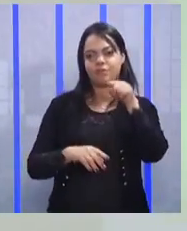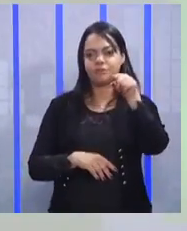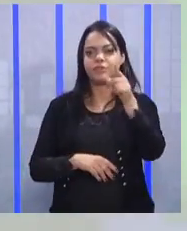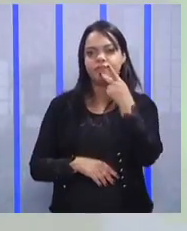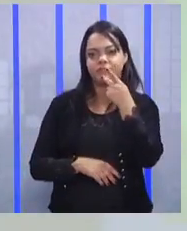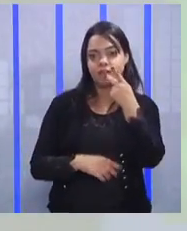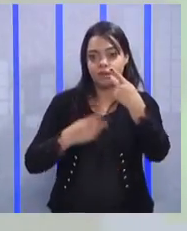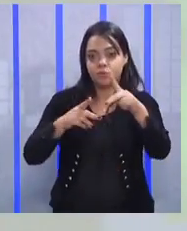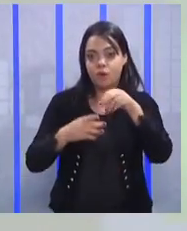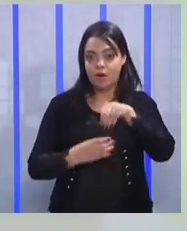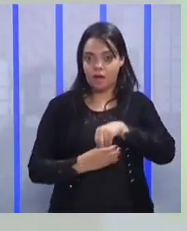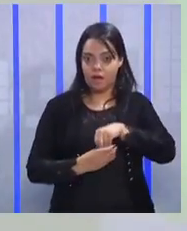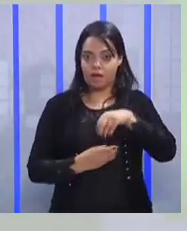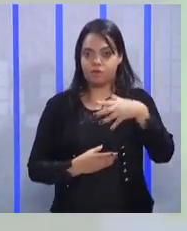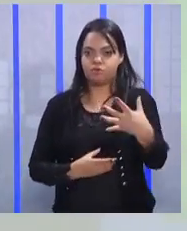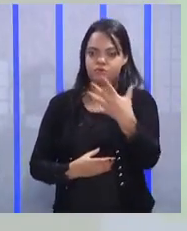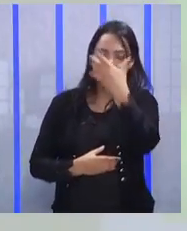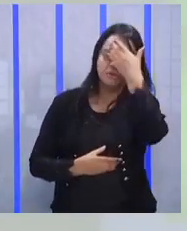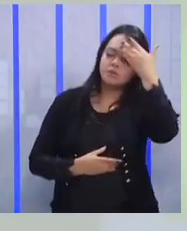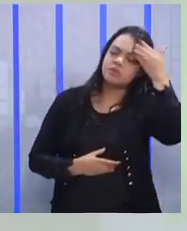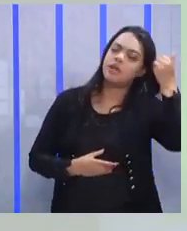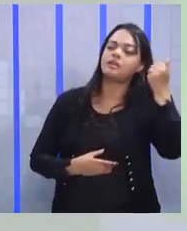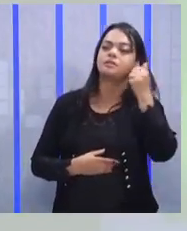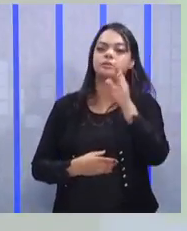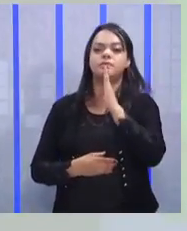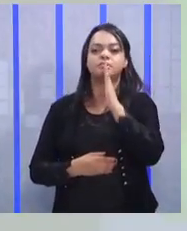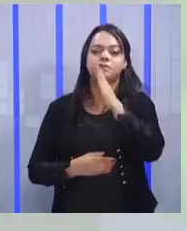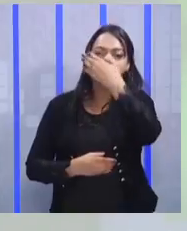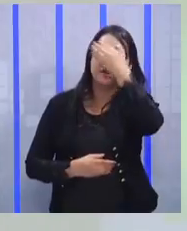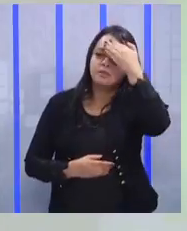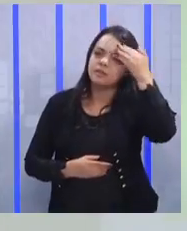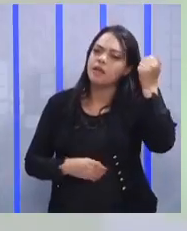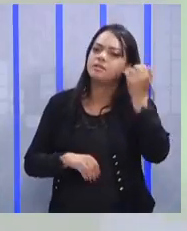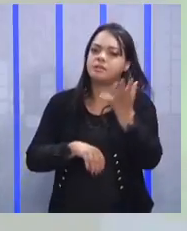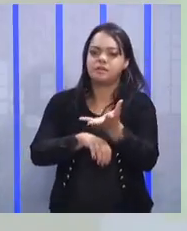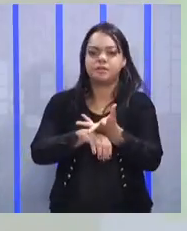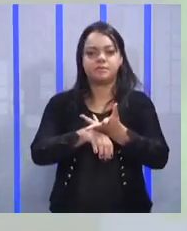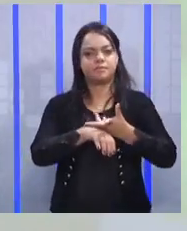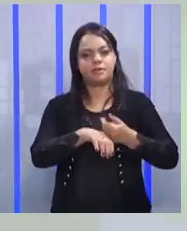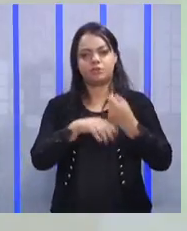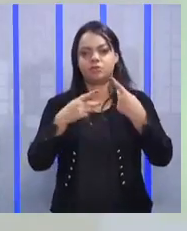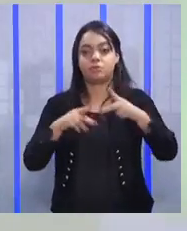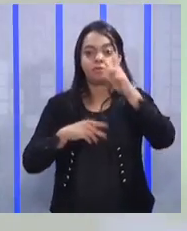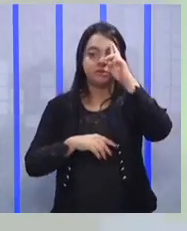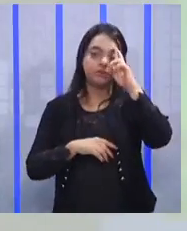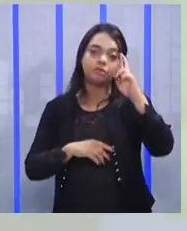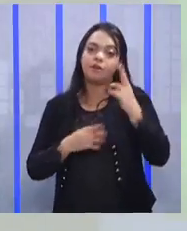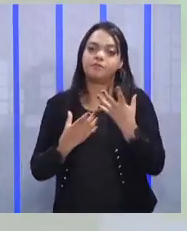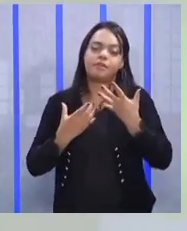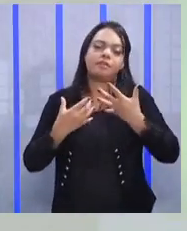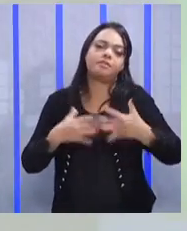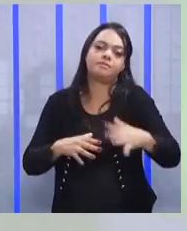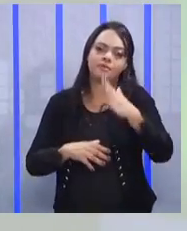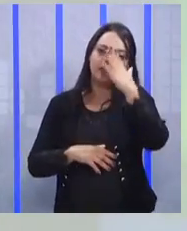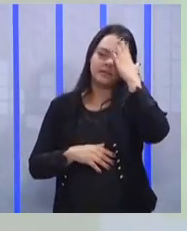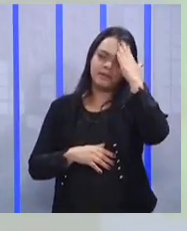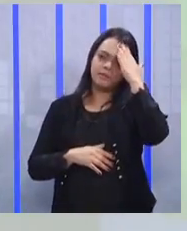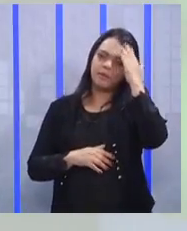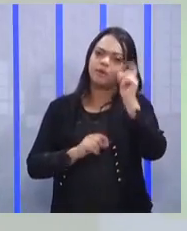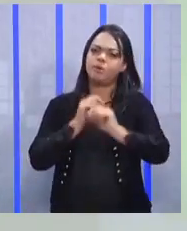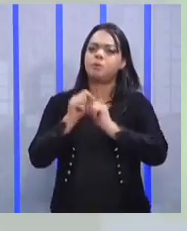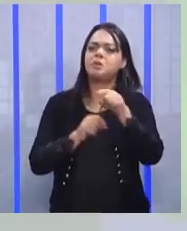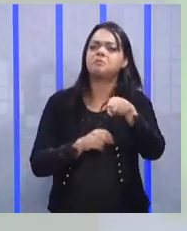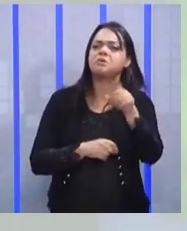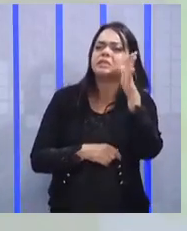de atitude. Esquece conhecimento, esquece habilidade. O seu superior não quer saber o que você sabe e não quer